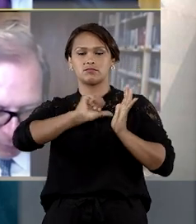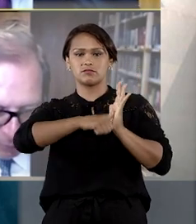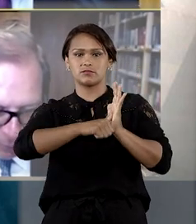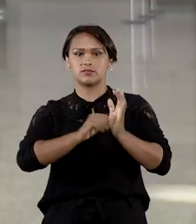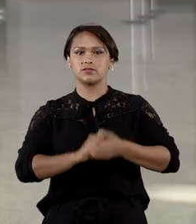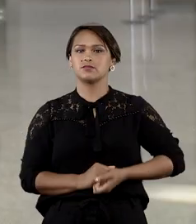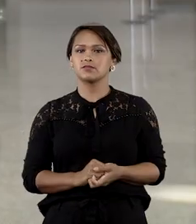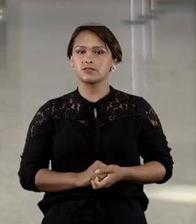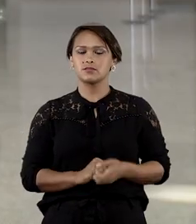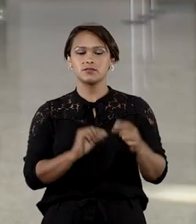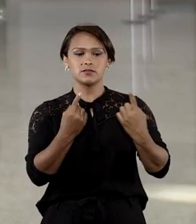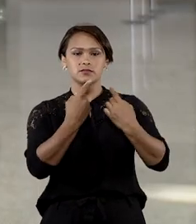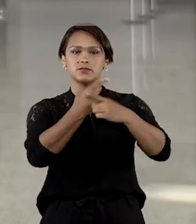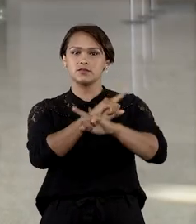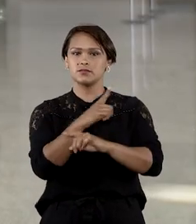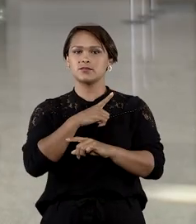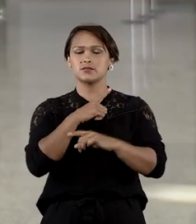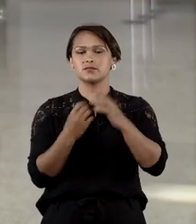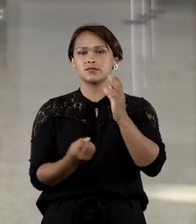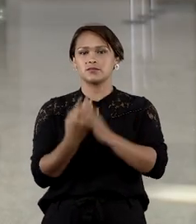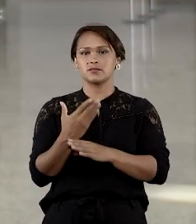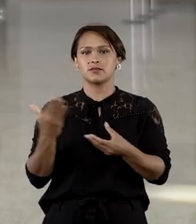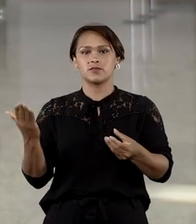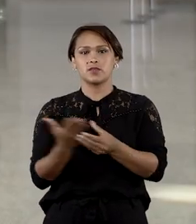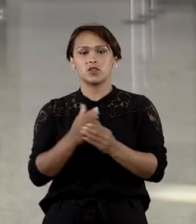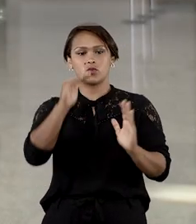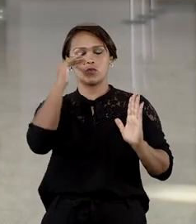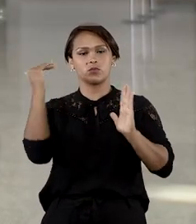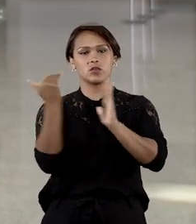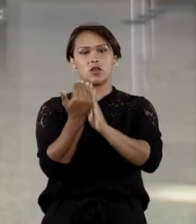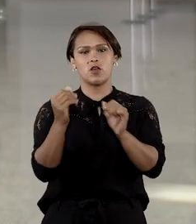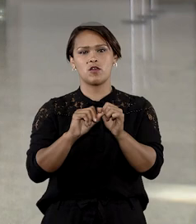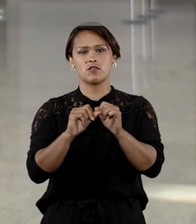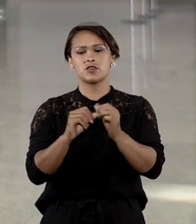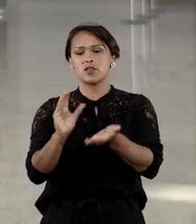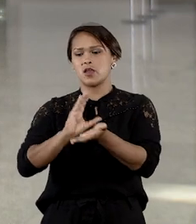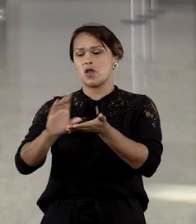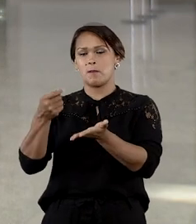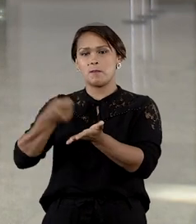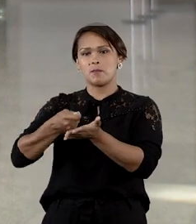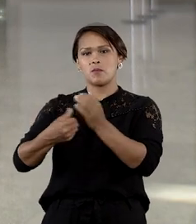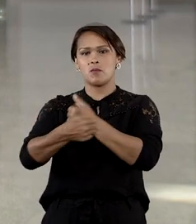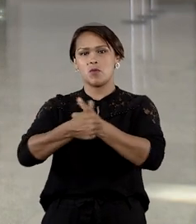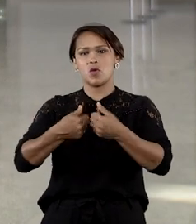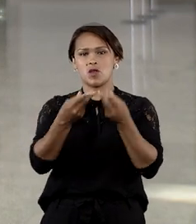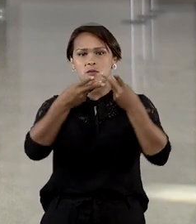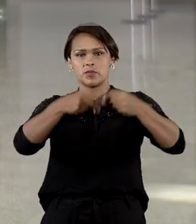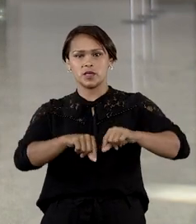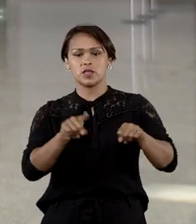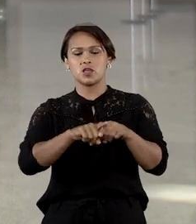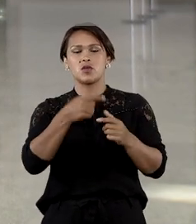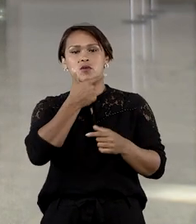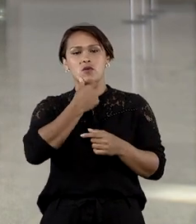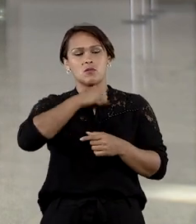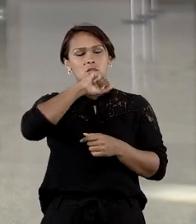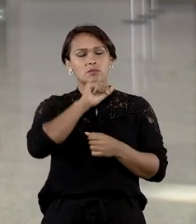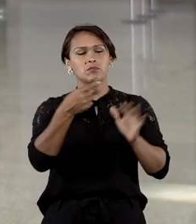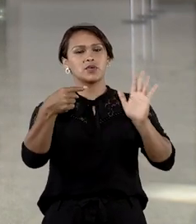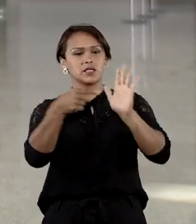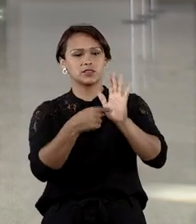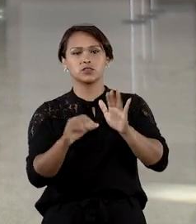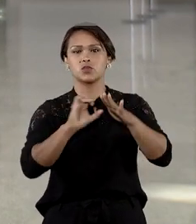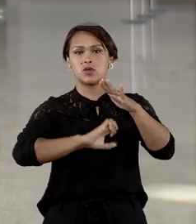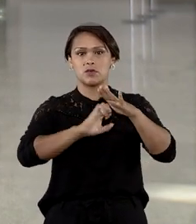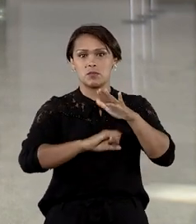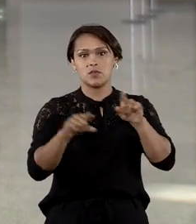identidade. A controvérsia teve origem em ação de obrigação de fazer com indenização por danos morais. O pai denunciou o fato à